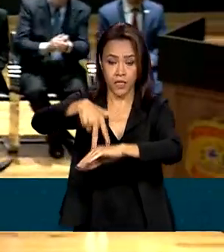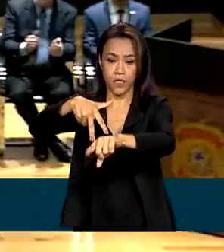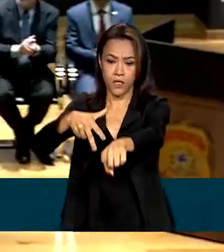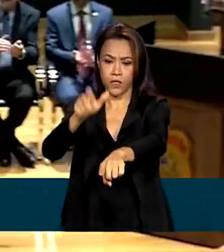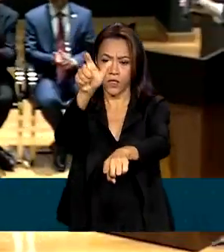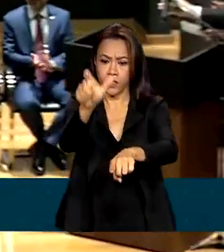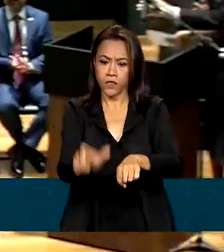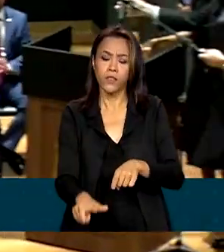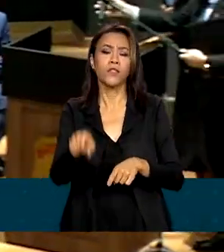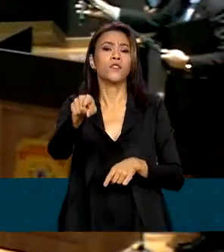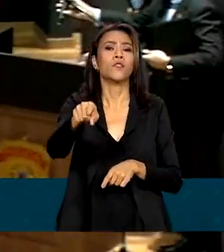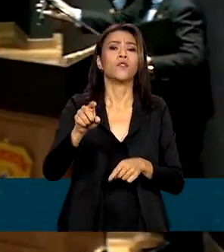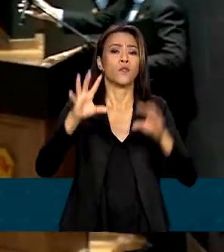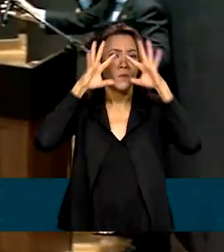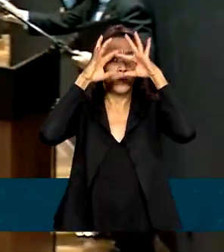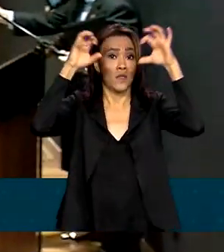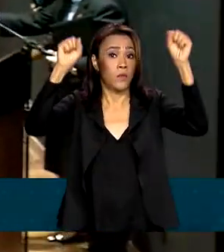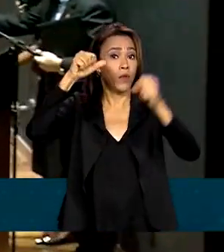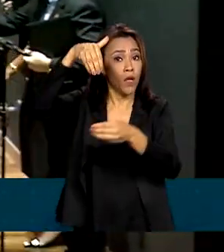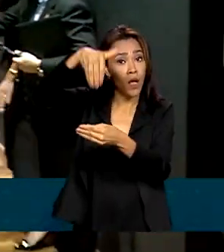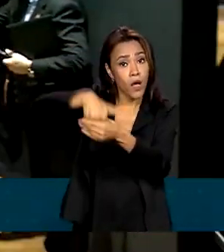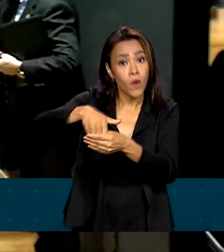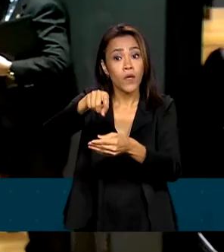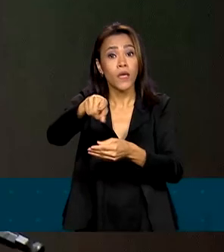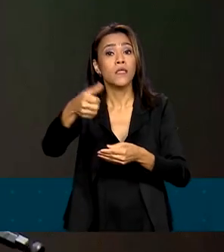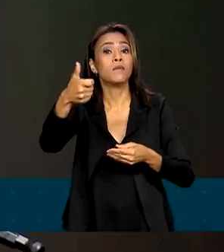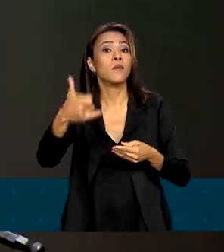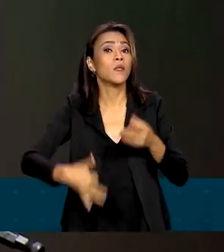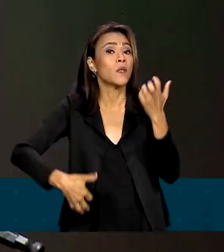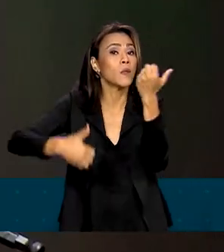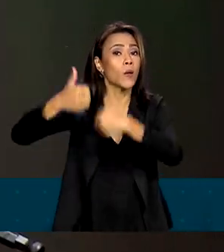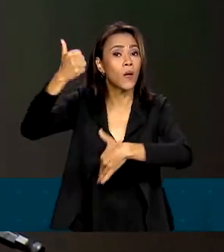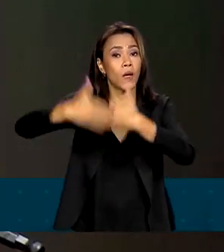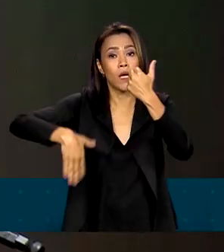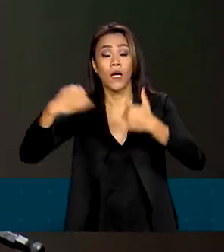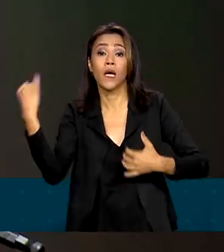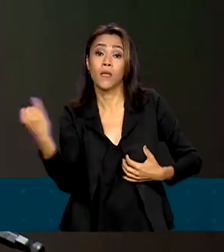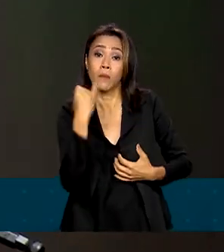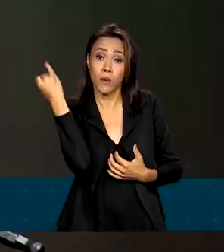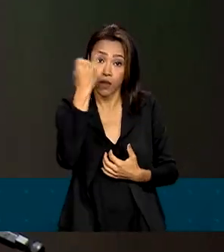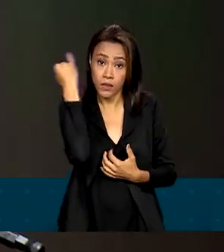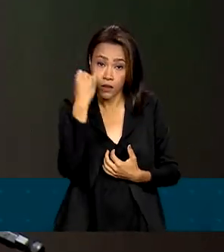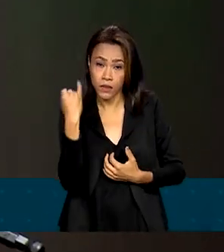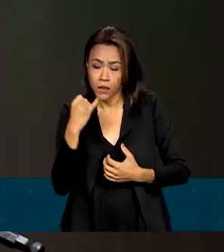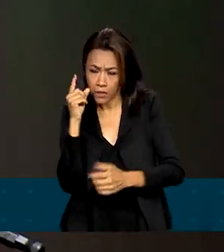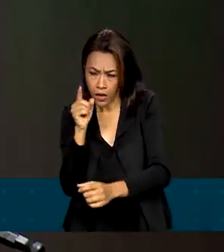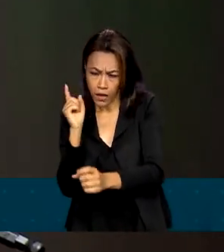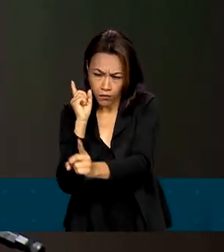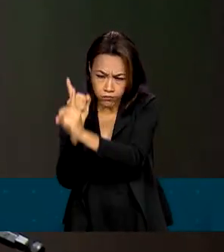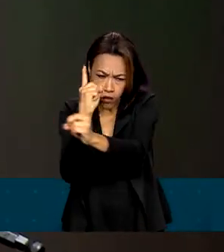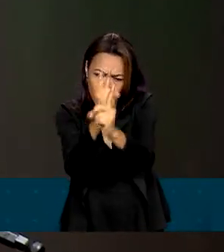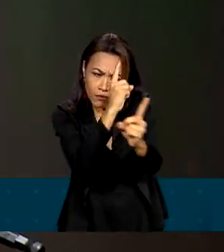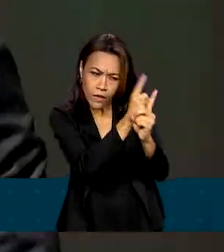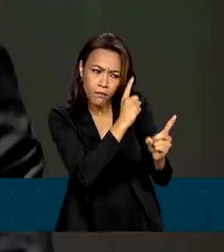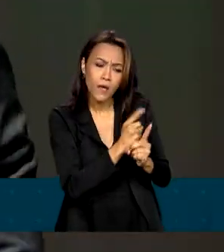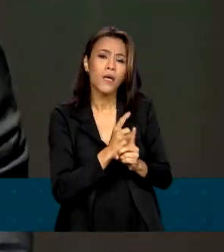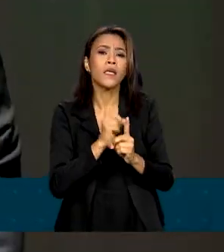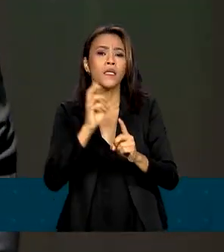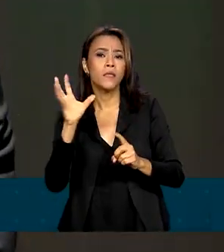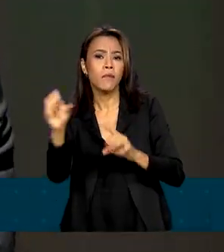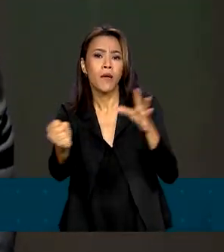Tribunal Superior Eleitoral, que falou sobre a importância da instituição na identificação e prisão de pessoas